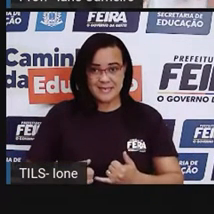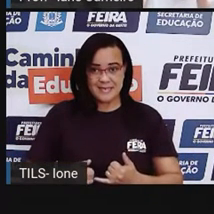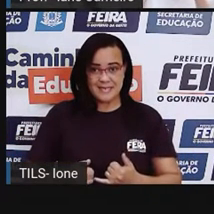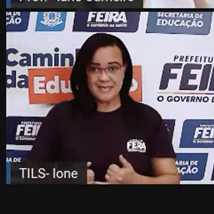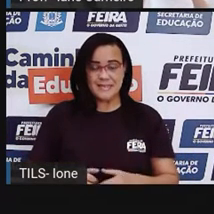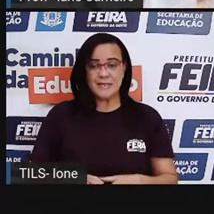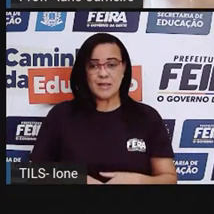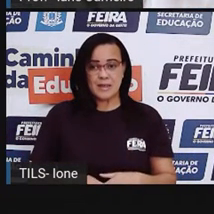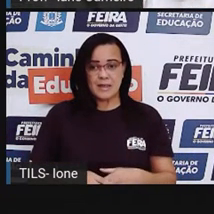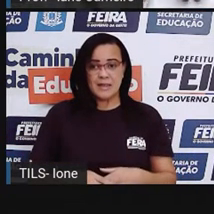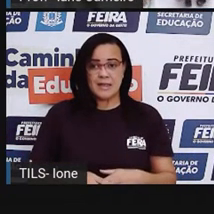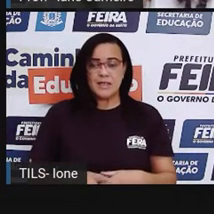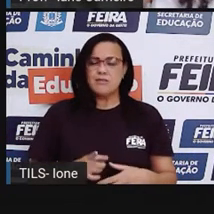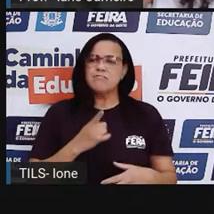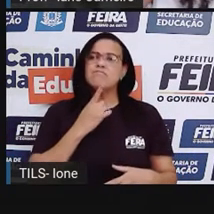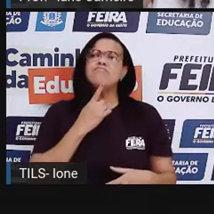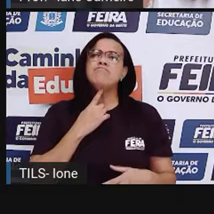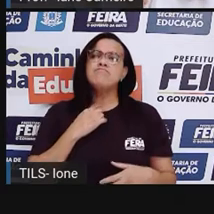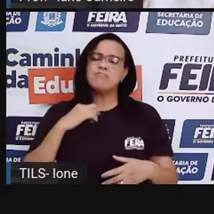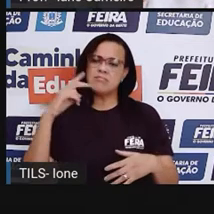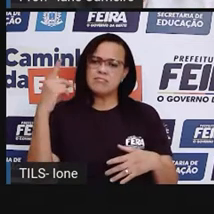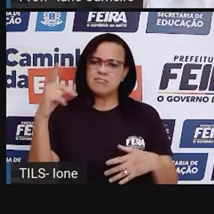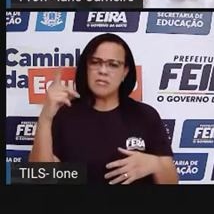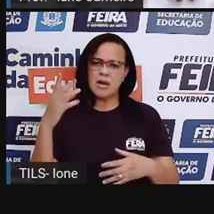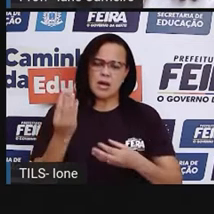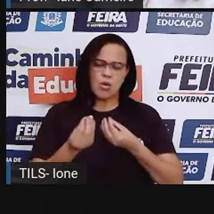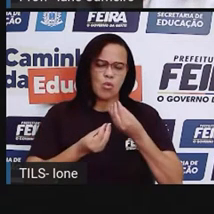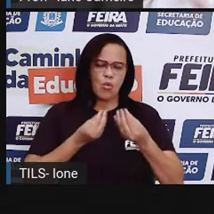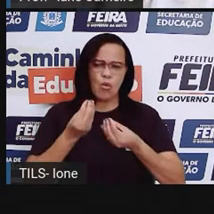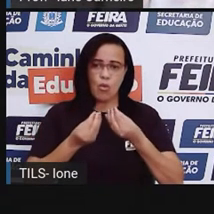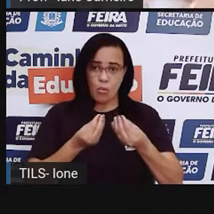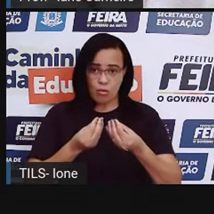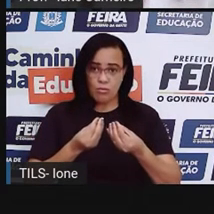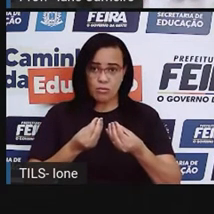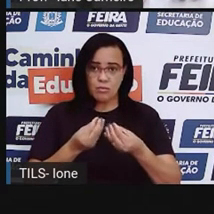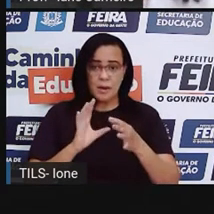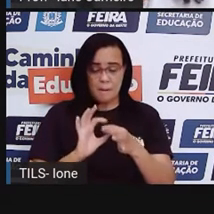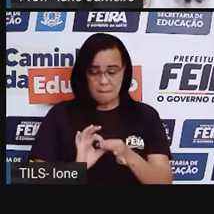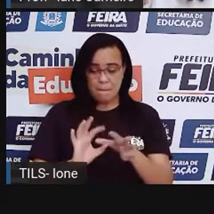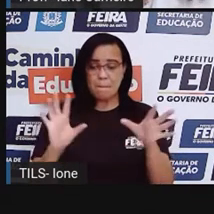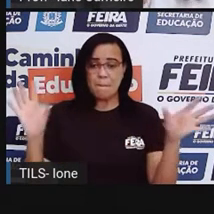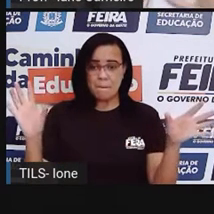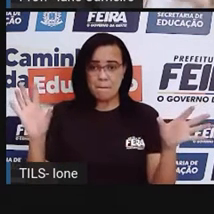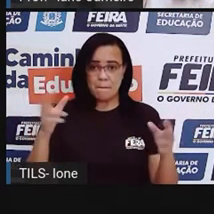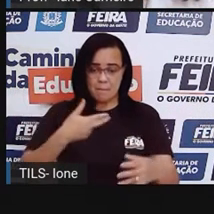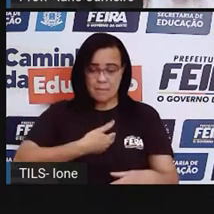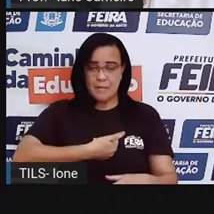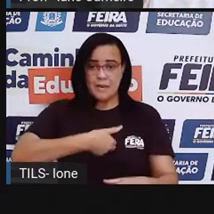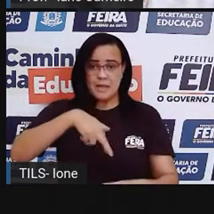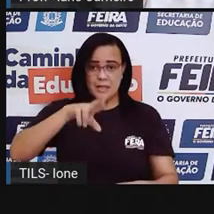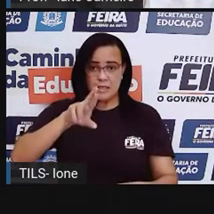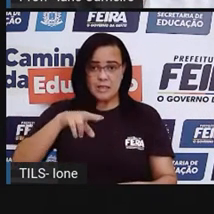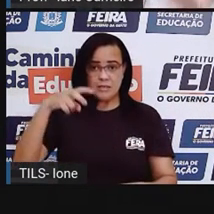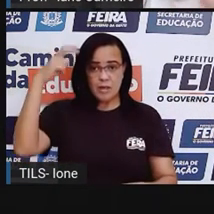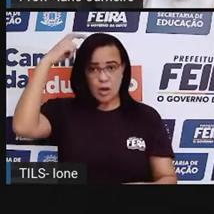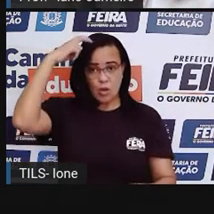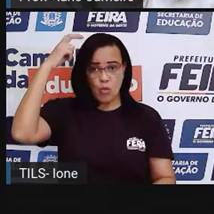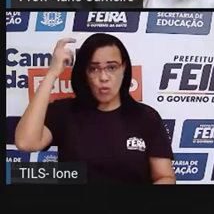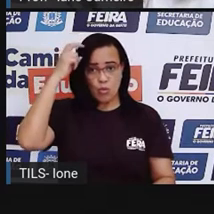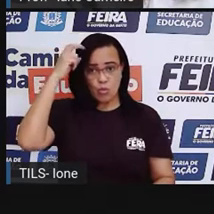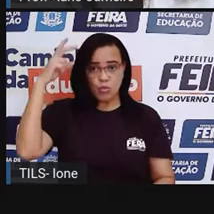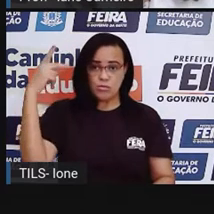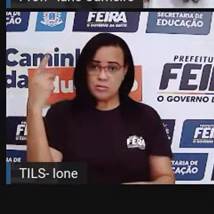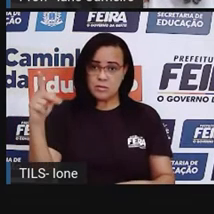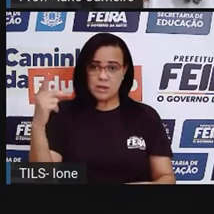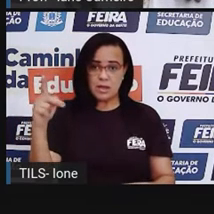os seus desejos livremente, a sua religiosidade, né? A sua cultura livremente, sem ser